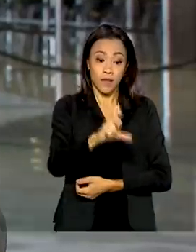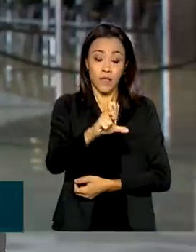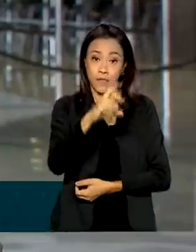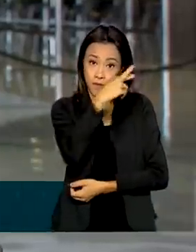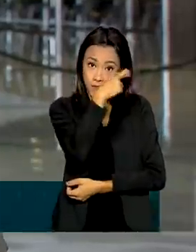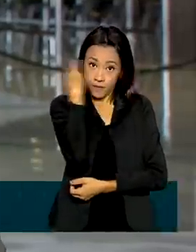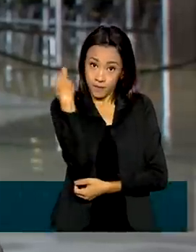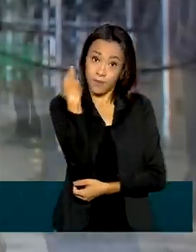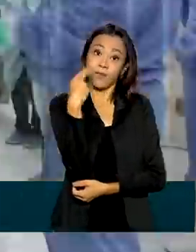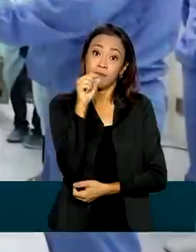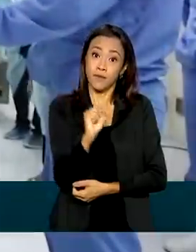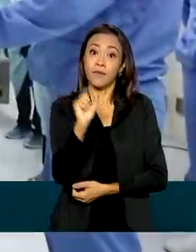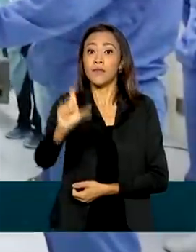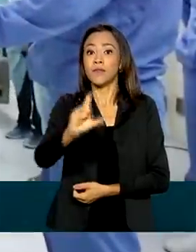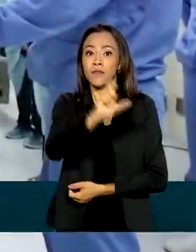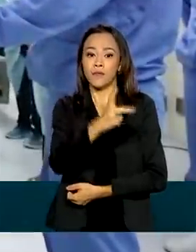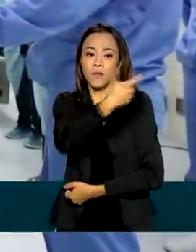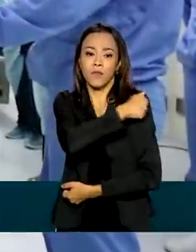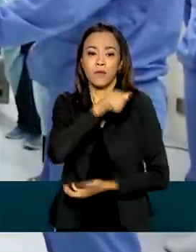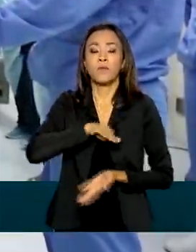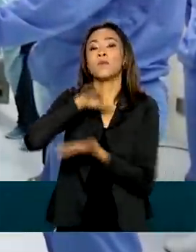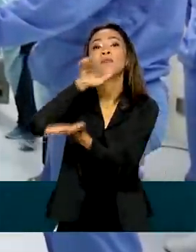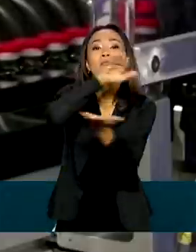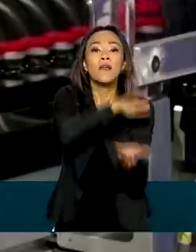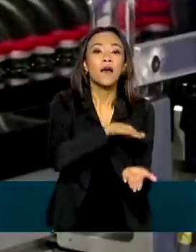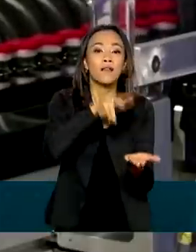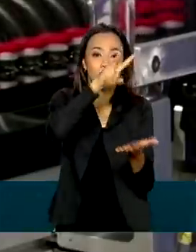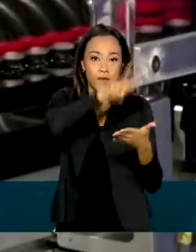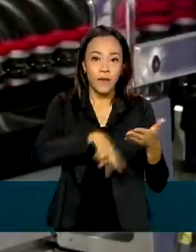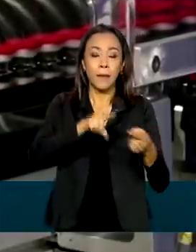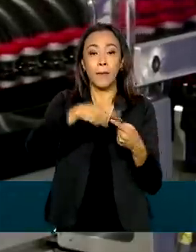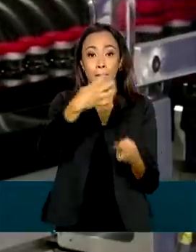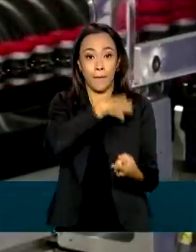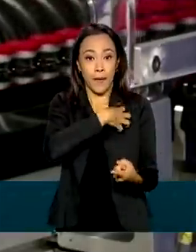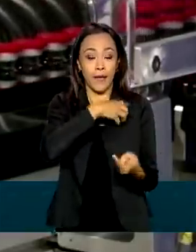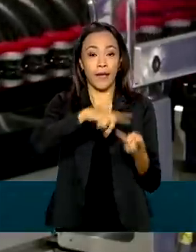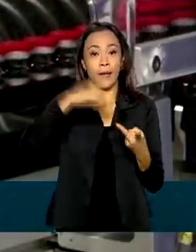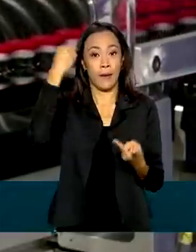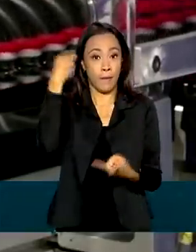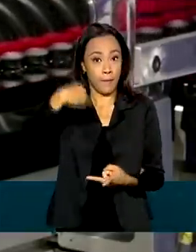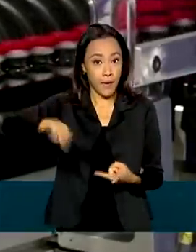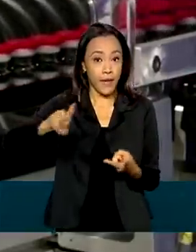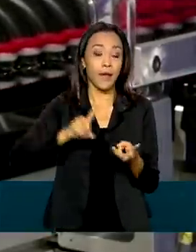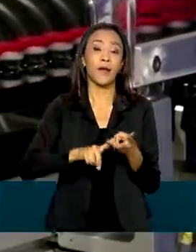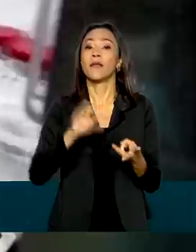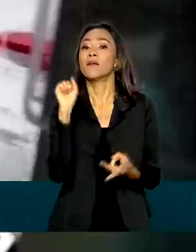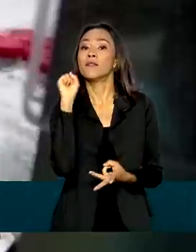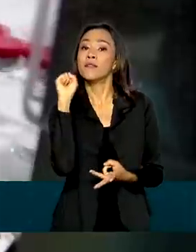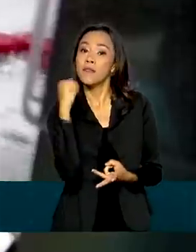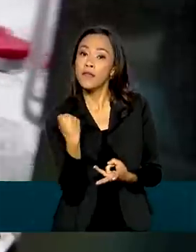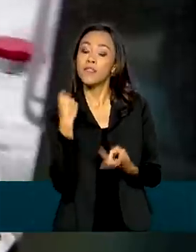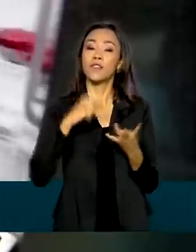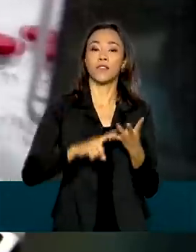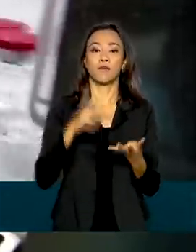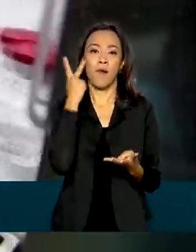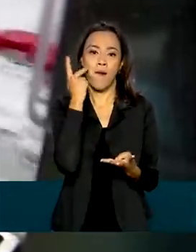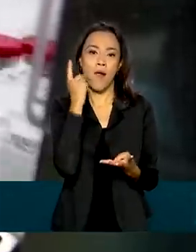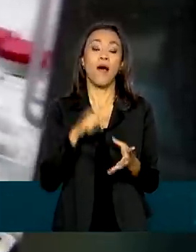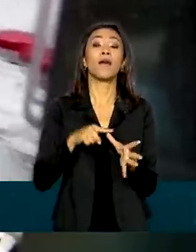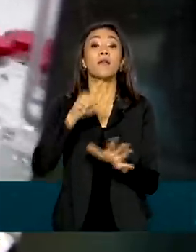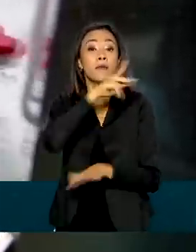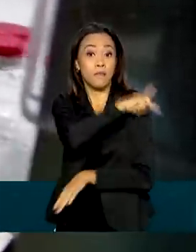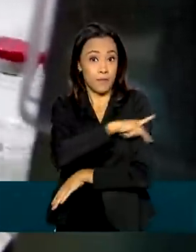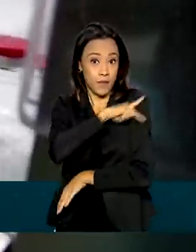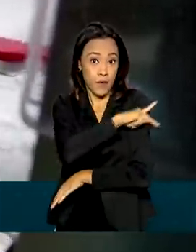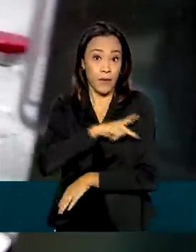foi autorizada a importação para os seguintes estados. Eu vou ler pra vocês. Bahia, Maranhão, Sergipe, Ceará, Pernambuco e Piauí.